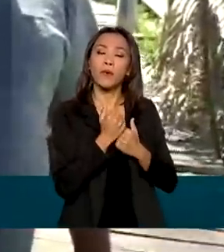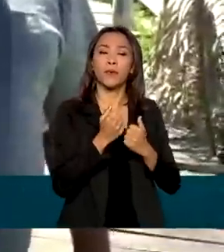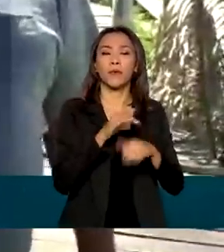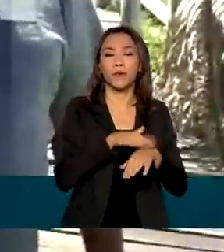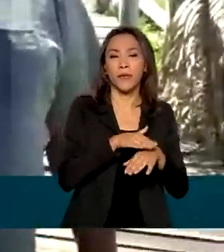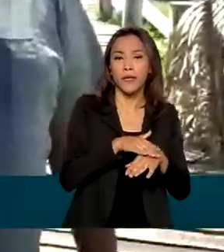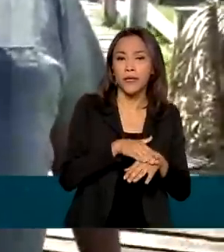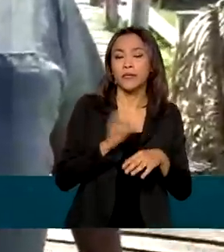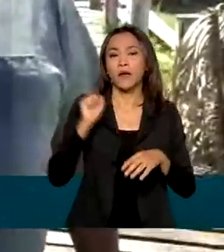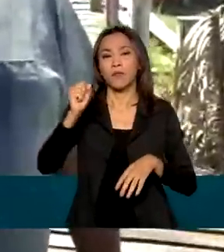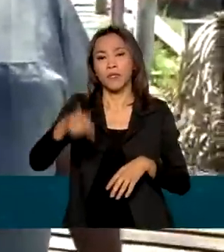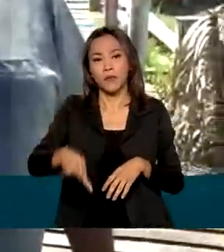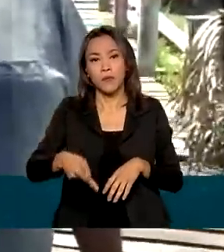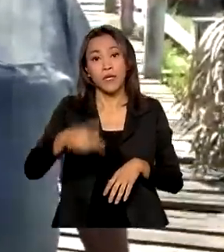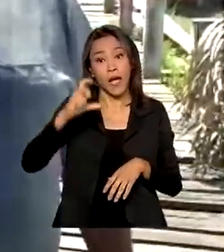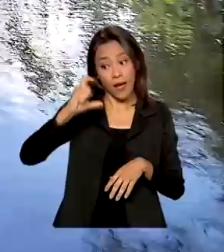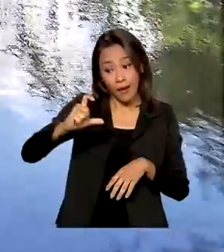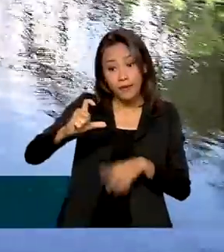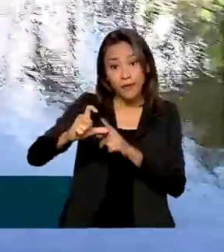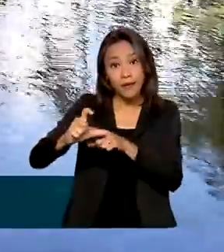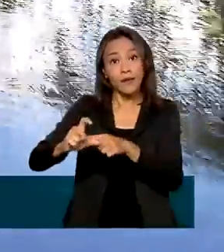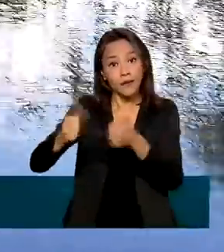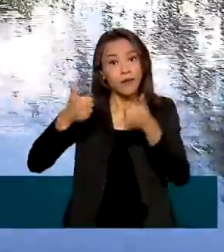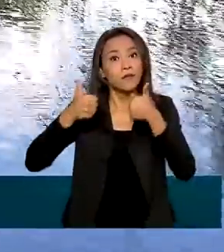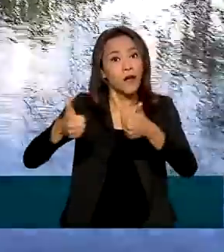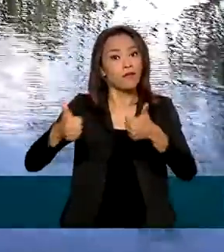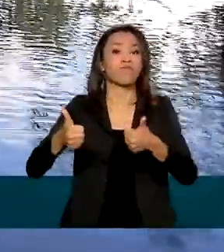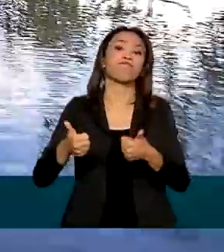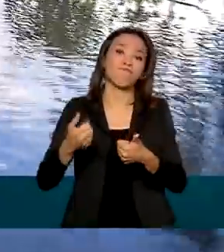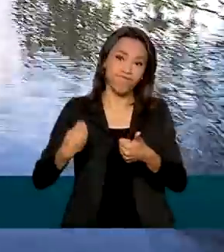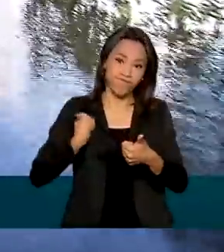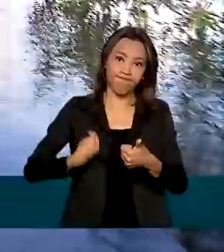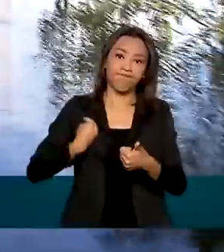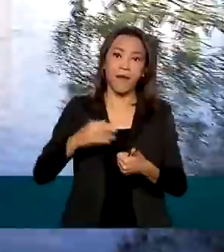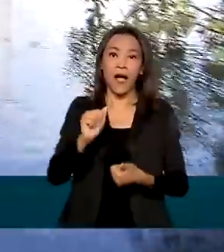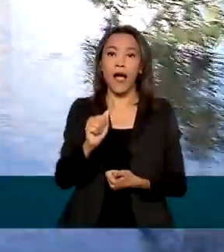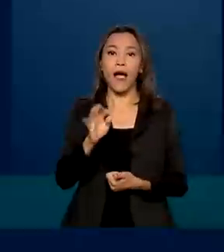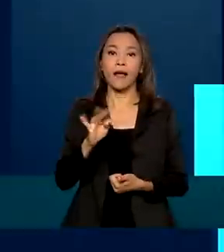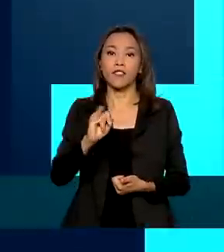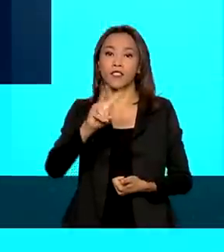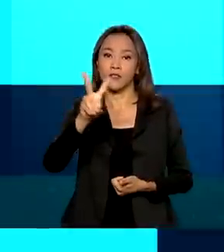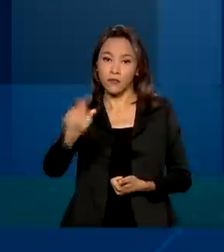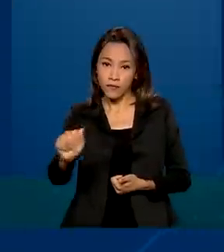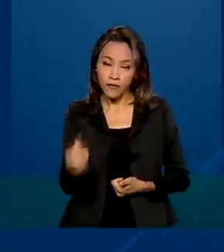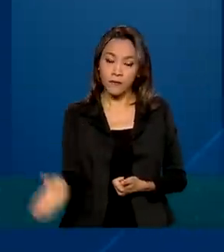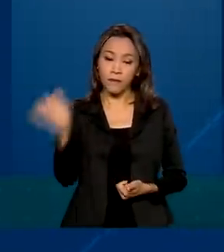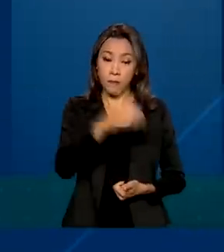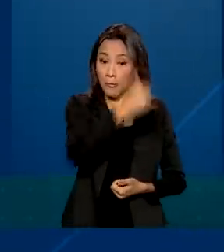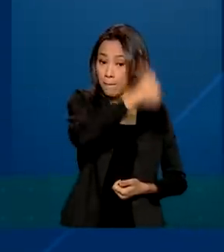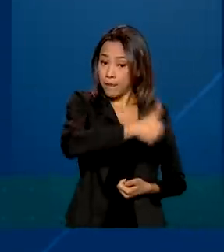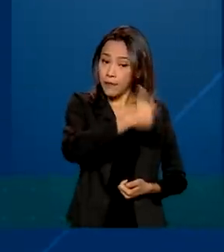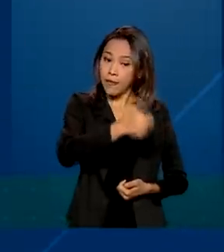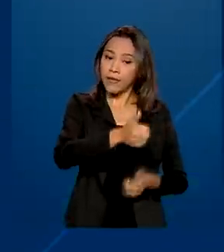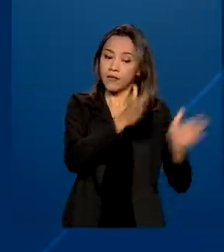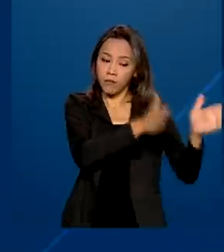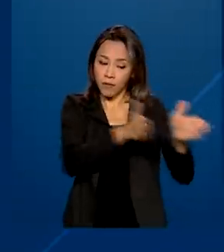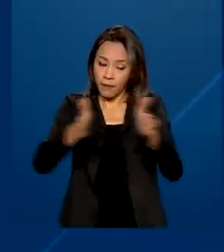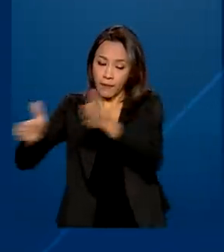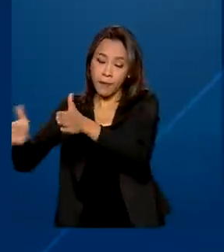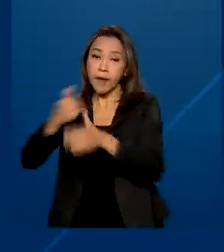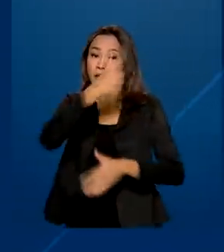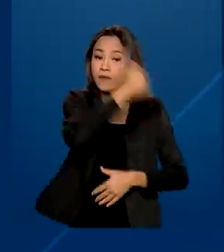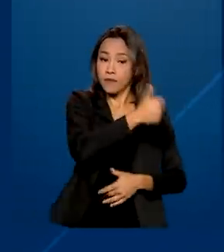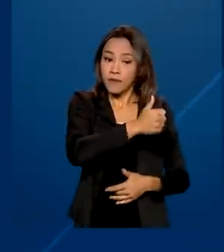aposentadoria, a carteira da gente está ativa. O cadastramento será feito por etapas. Na primeira, que vai de 6 de